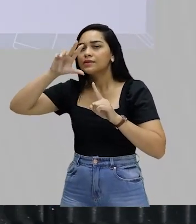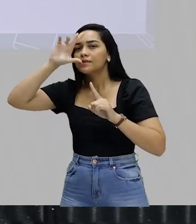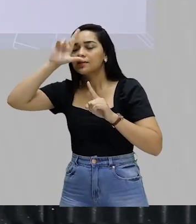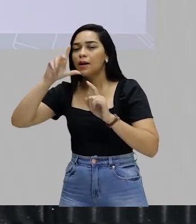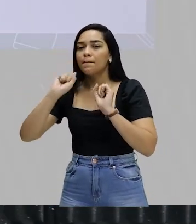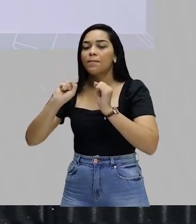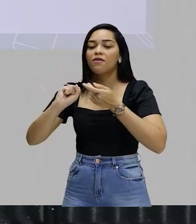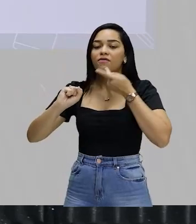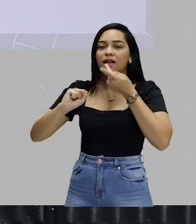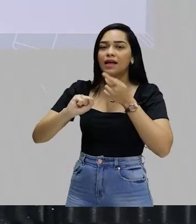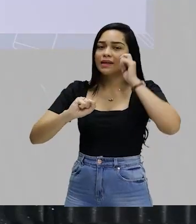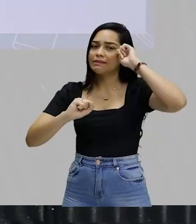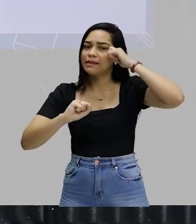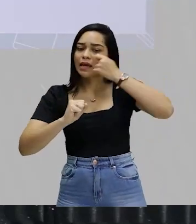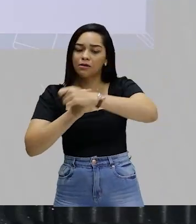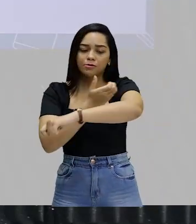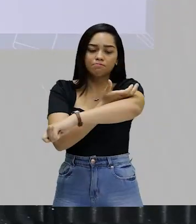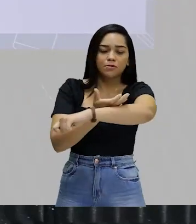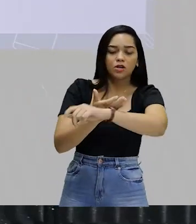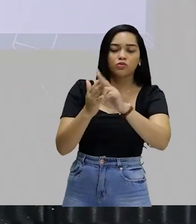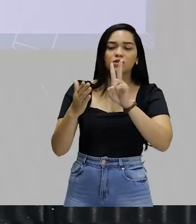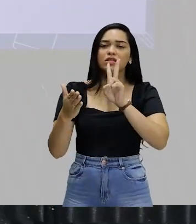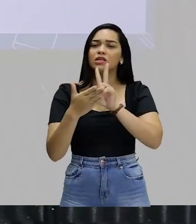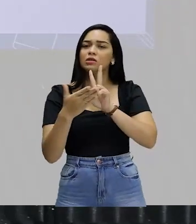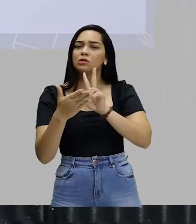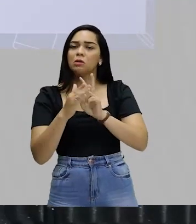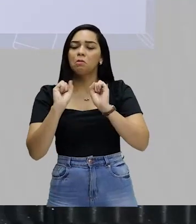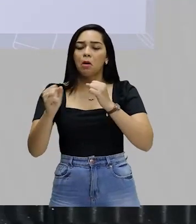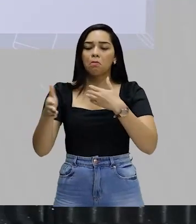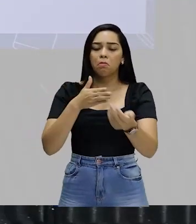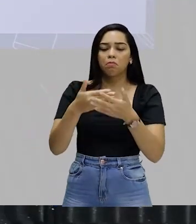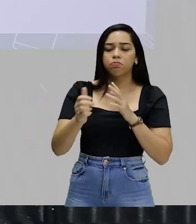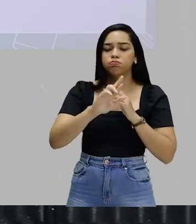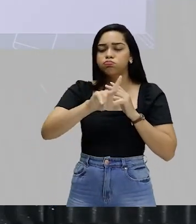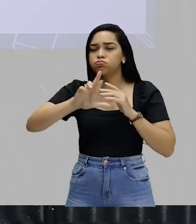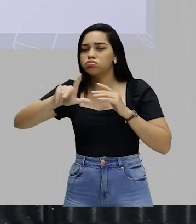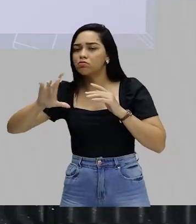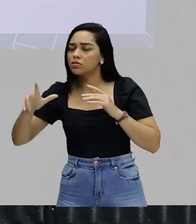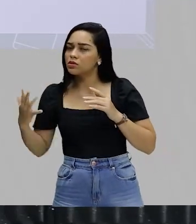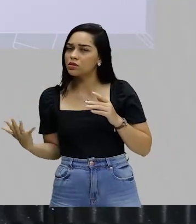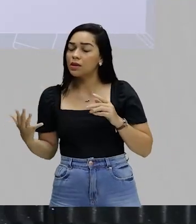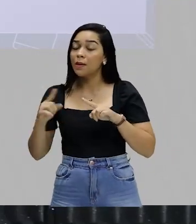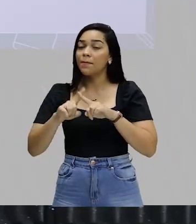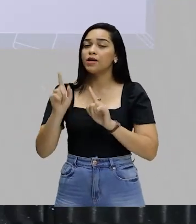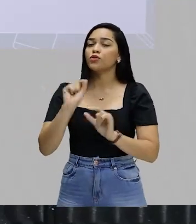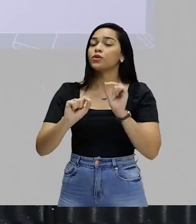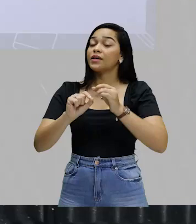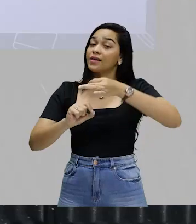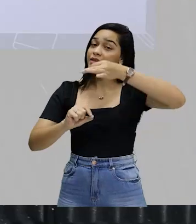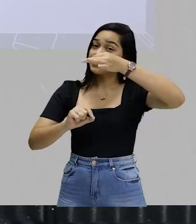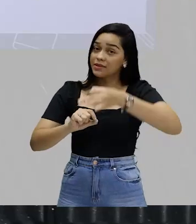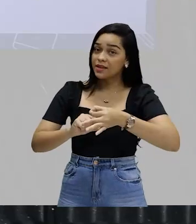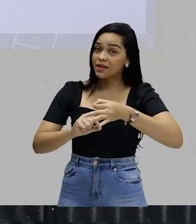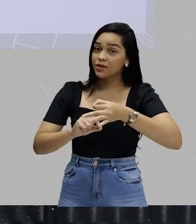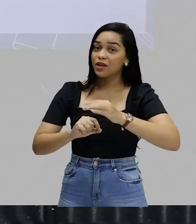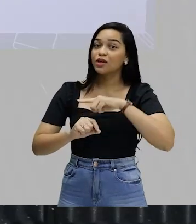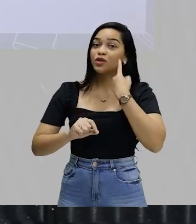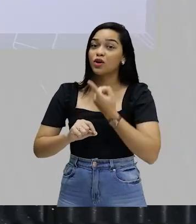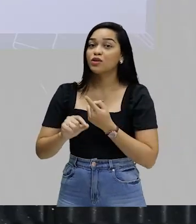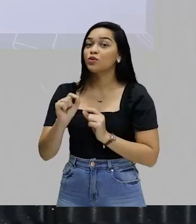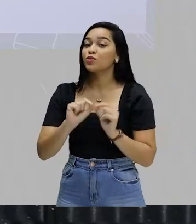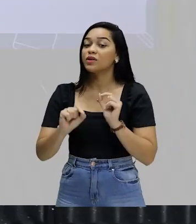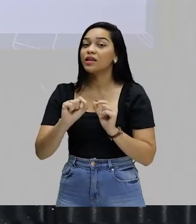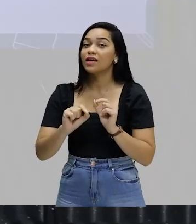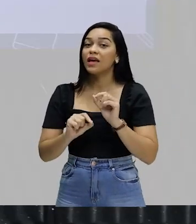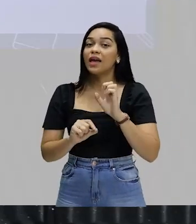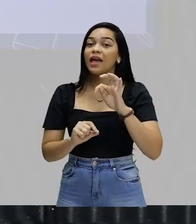gente falar que negros, brancos e indígenas sejam raças diferentes, mas o mais correto é a gente considerar que